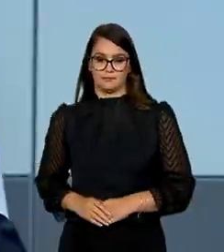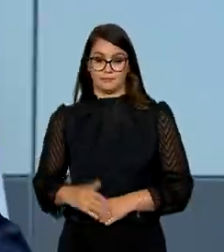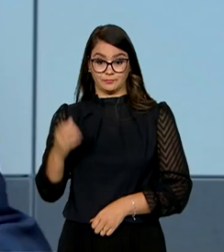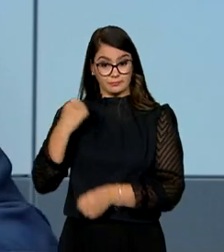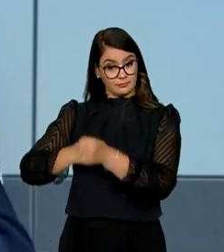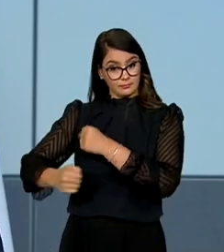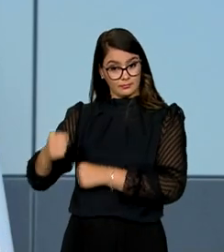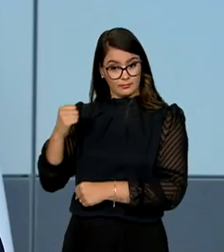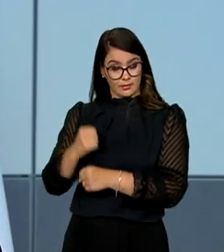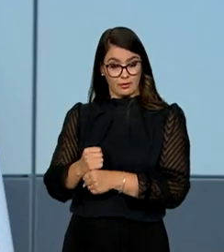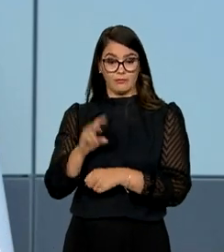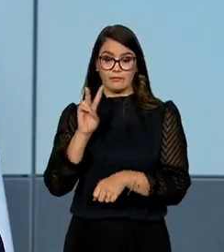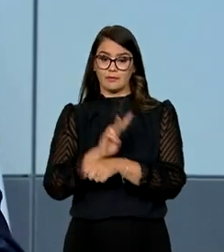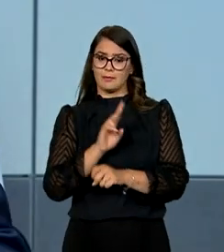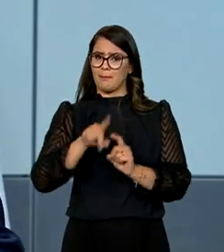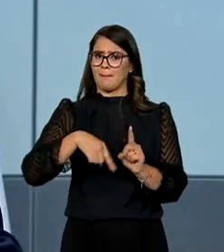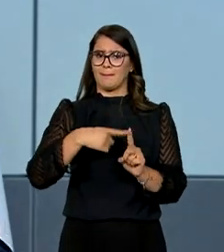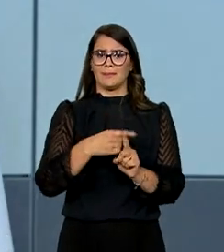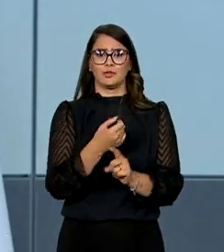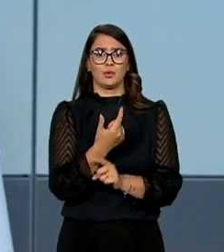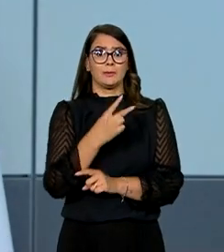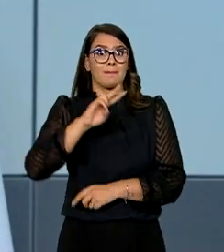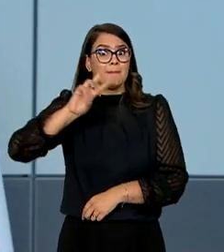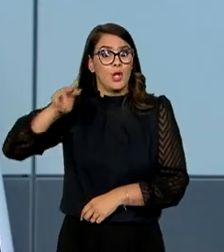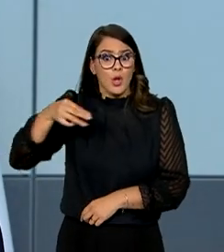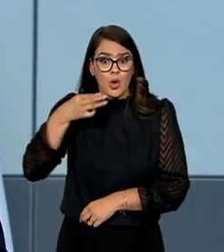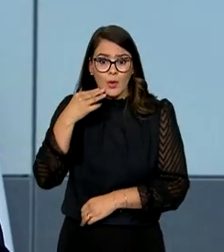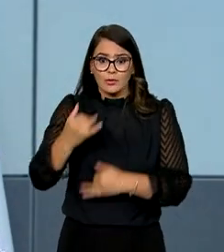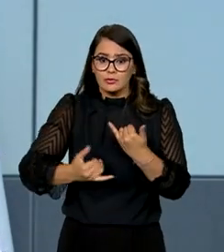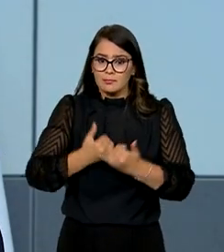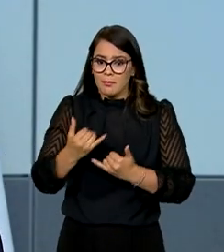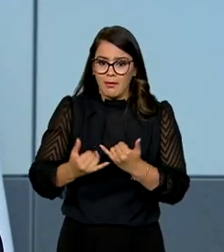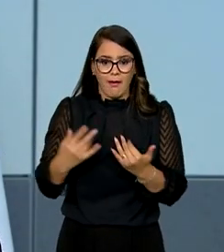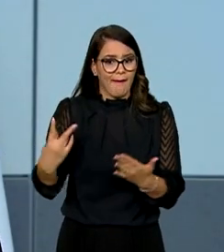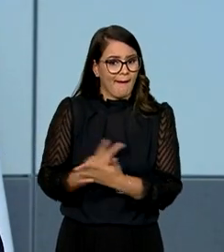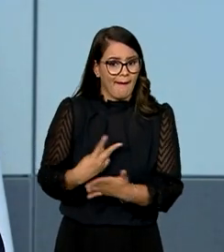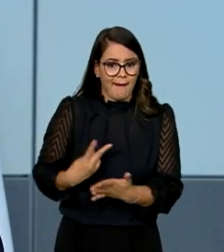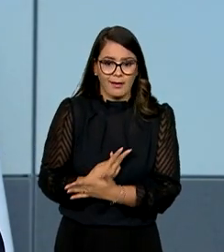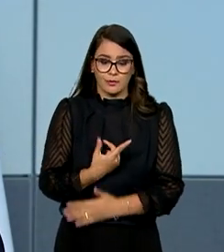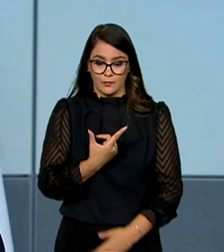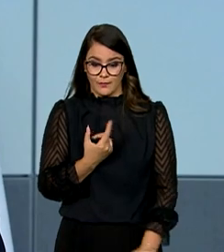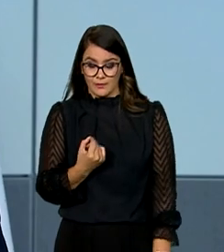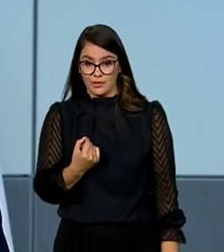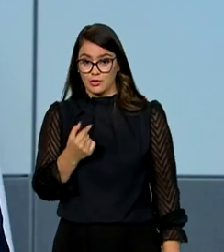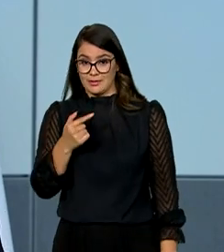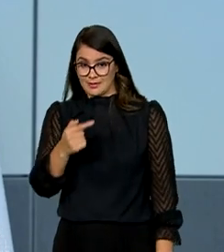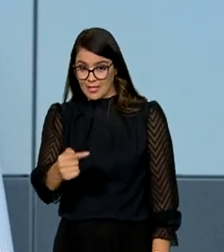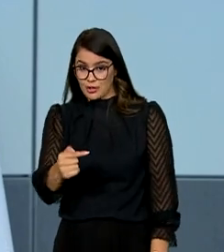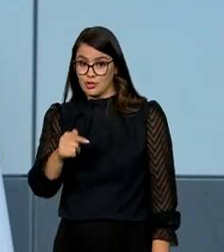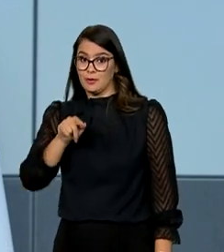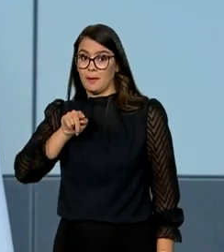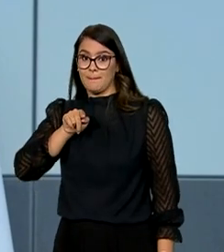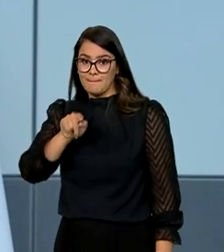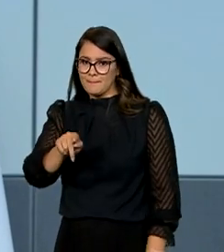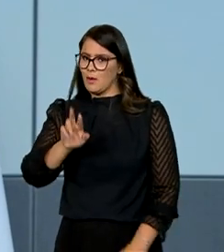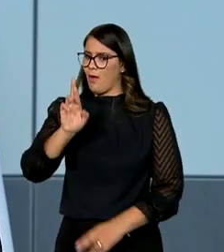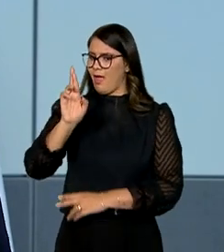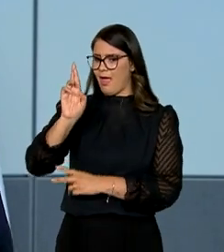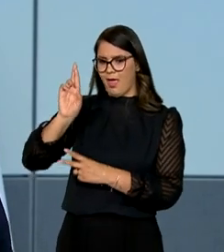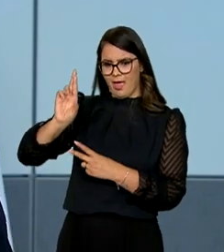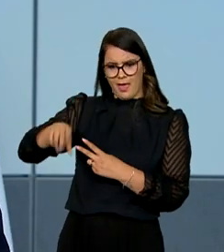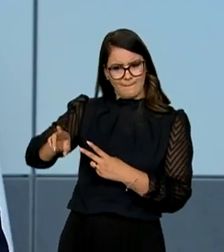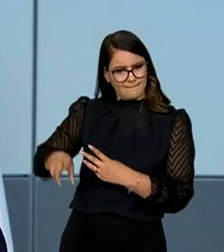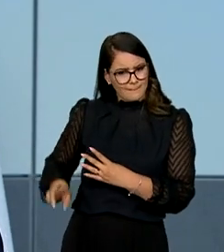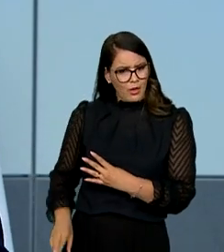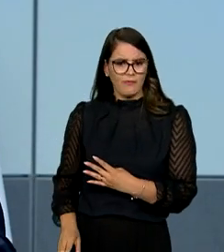passado, nós fiscalizamos mais de 12 milhões de brinquedos. Desses, 27 mil foram reprovados.